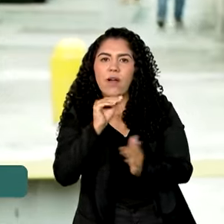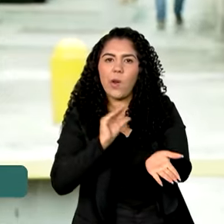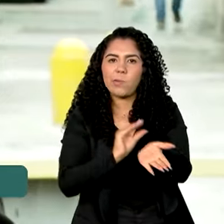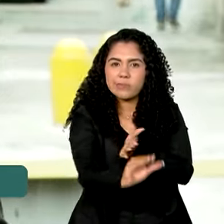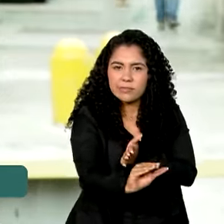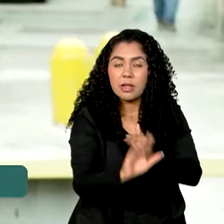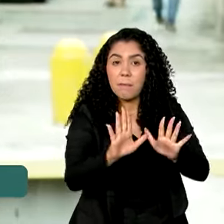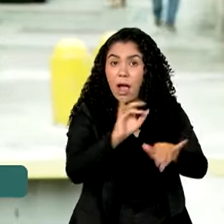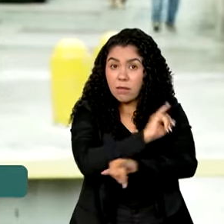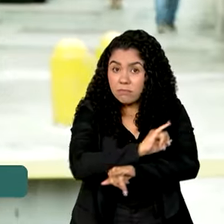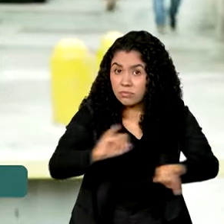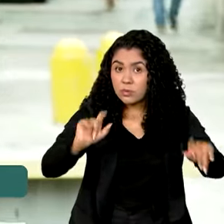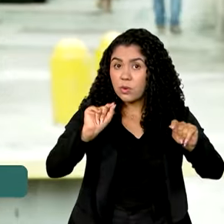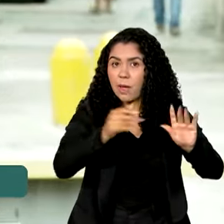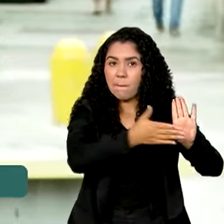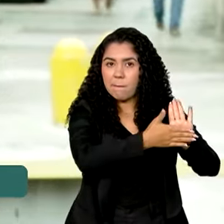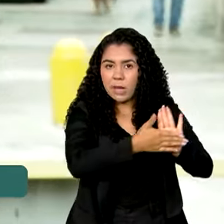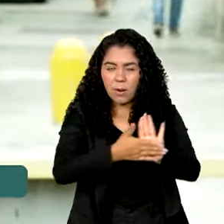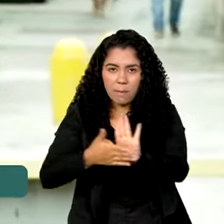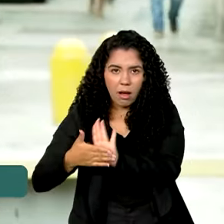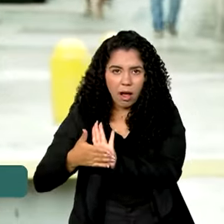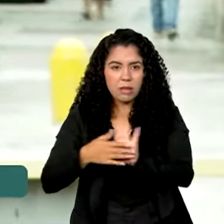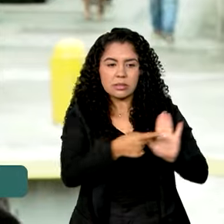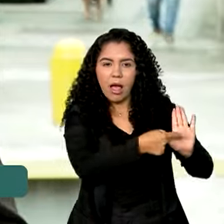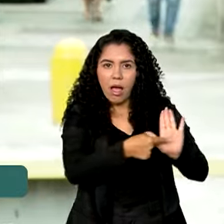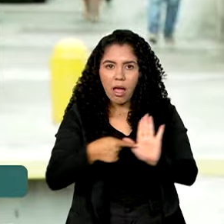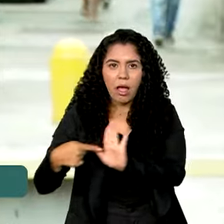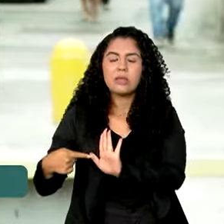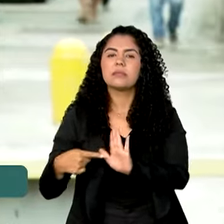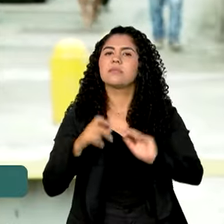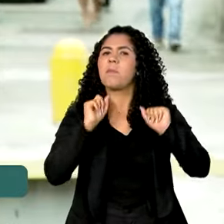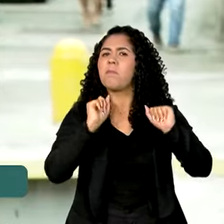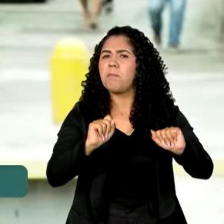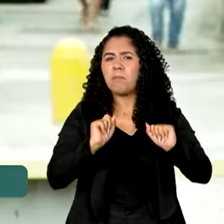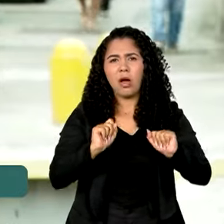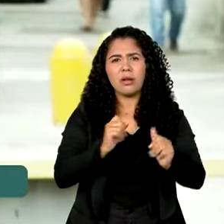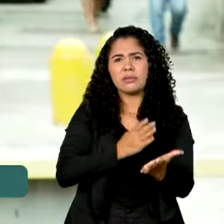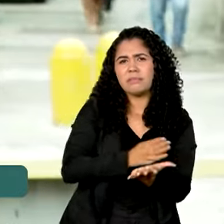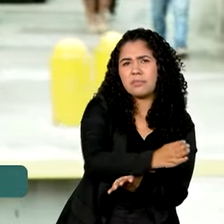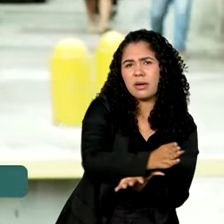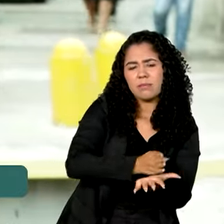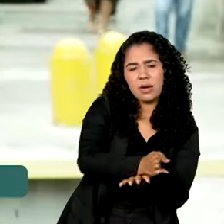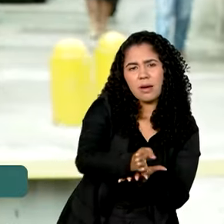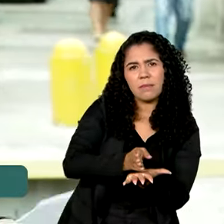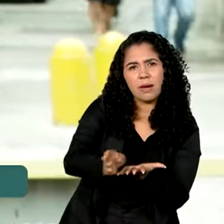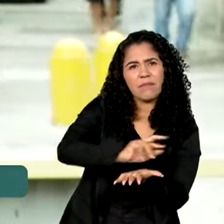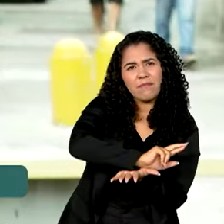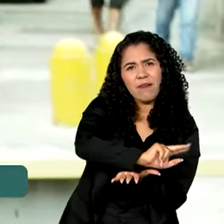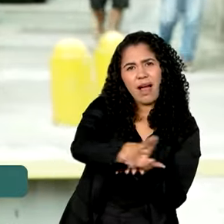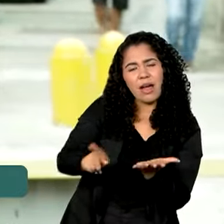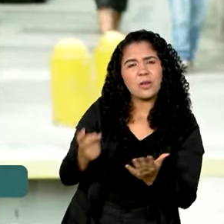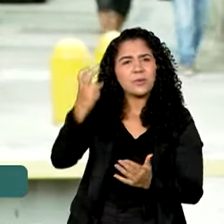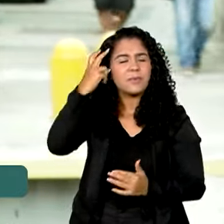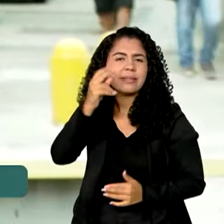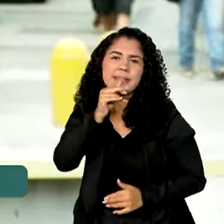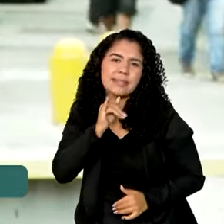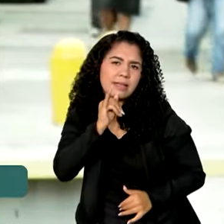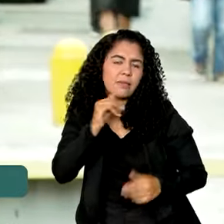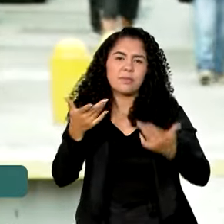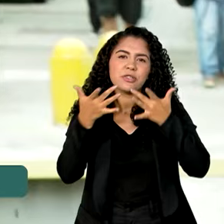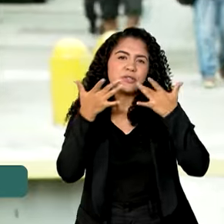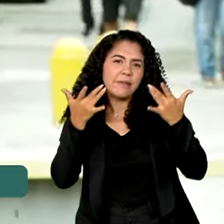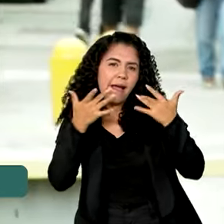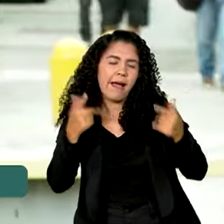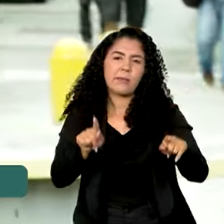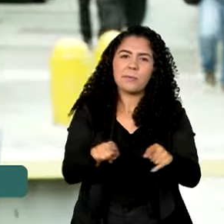a gente lembra que essas propostas podem envolver diversos segmentos da cultura, como teatro, música,